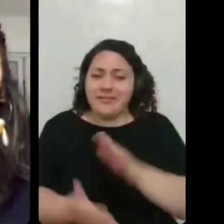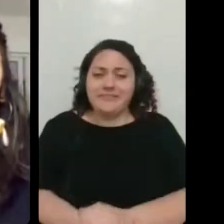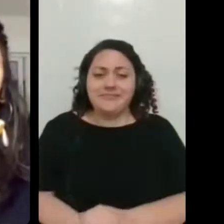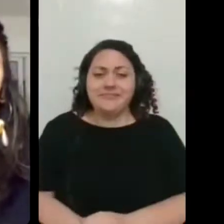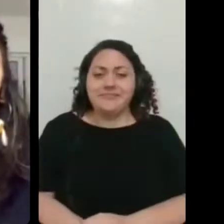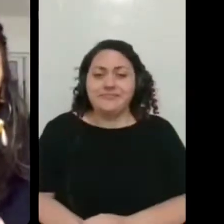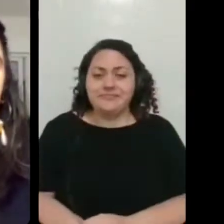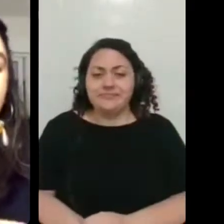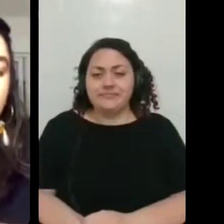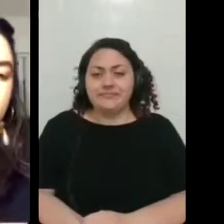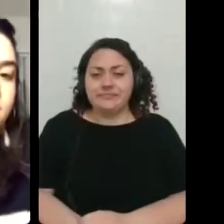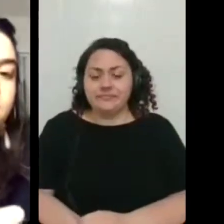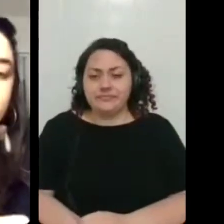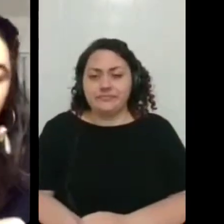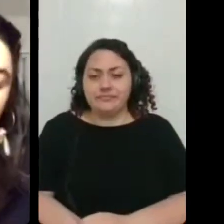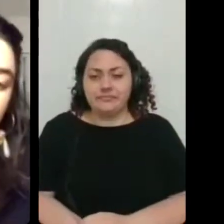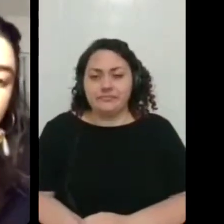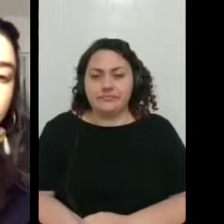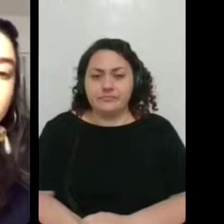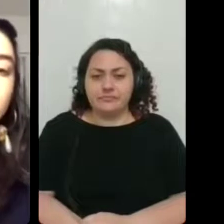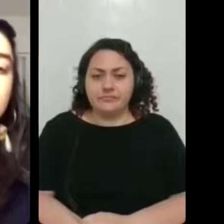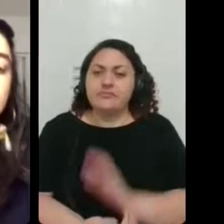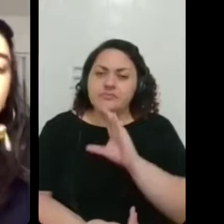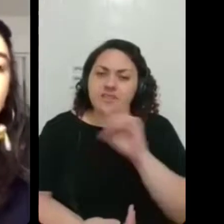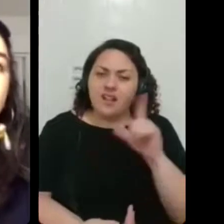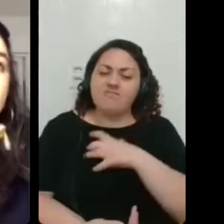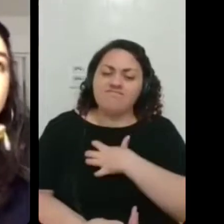Claro que a gente vai ficar chateado,